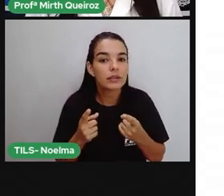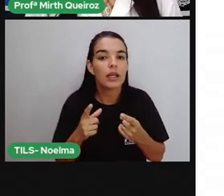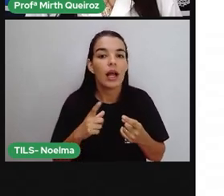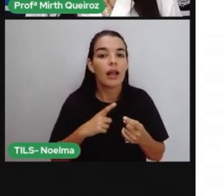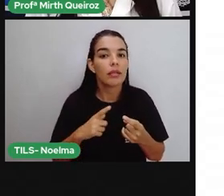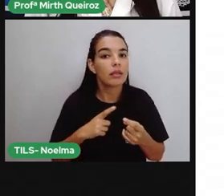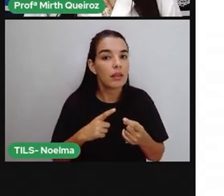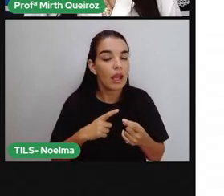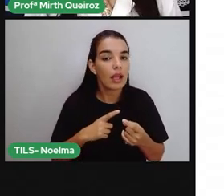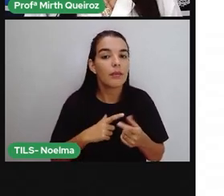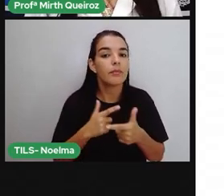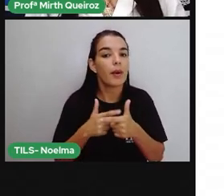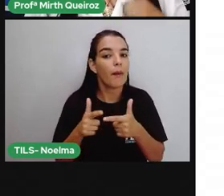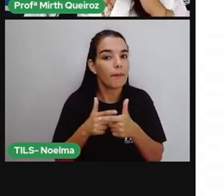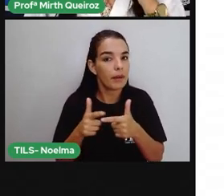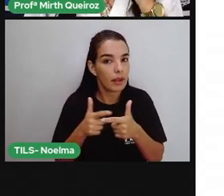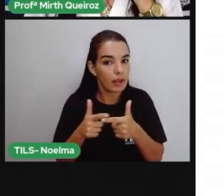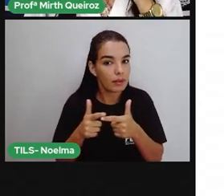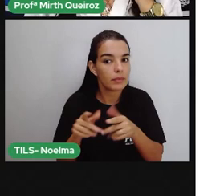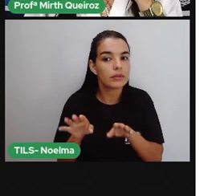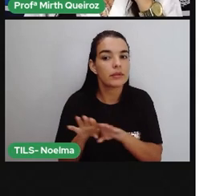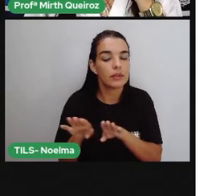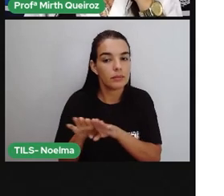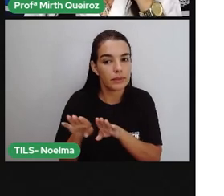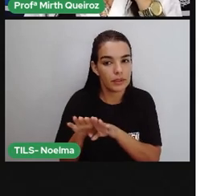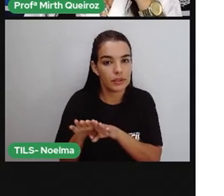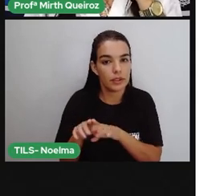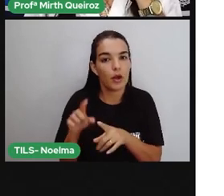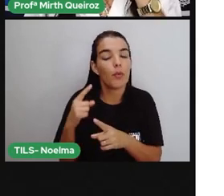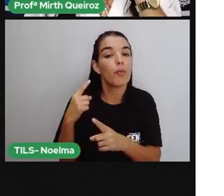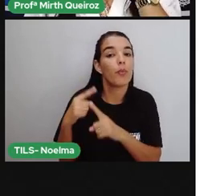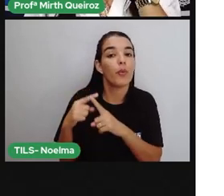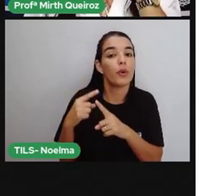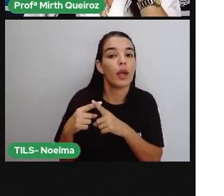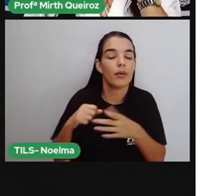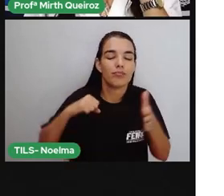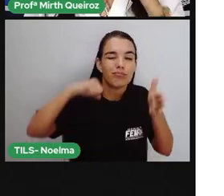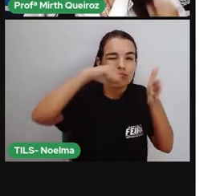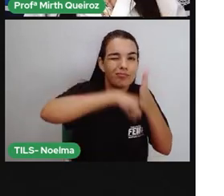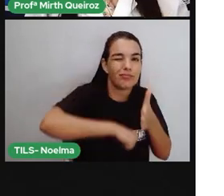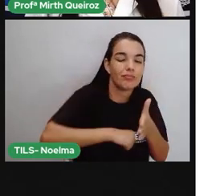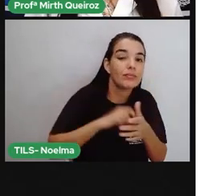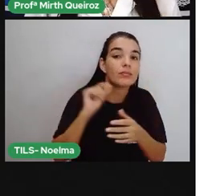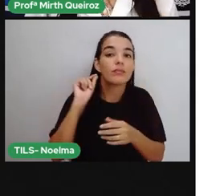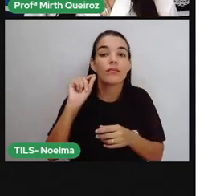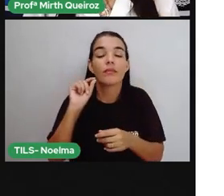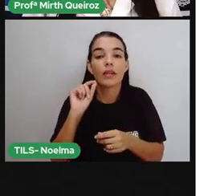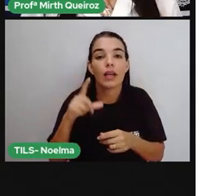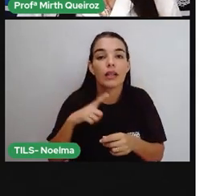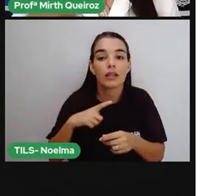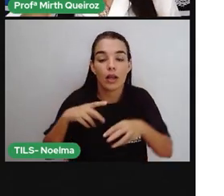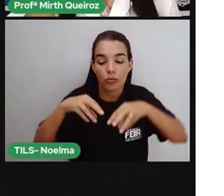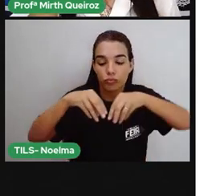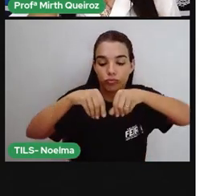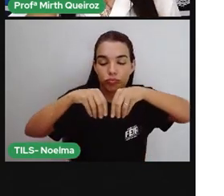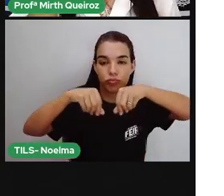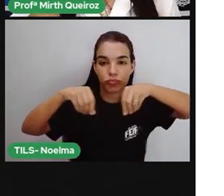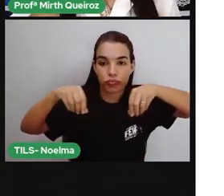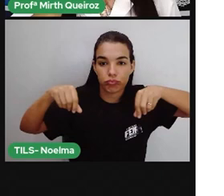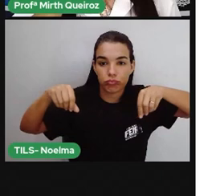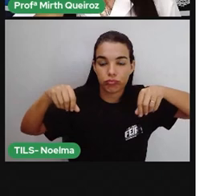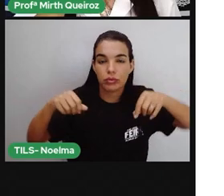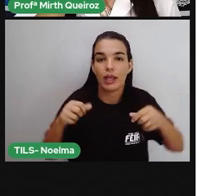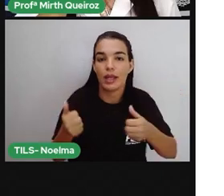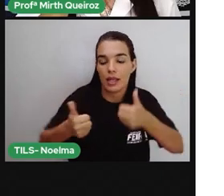ele é totalmente preservado, não. Ele ainda tem alguns impactos aí, como, por exemplo, o uso do solo, no solo de